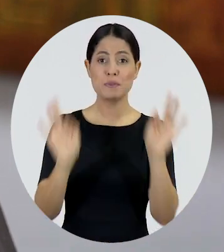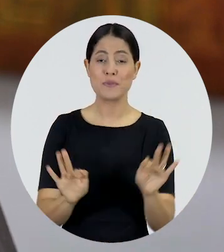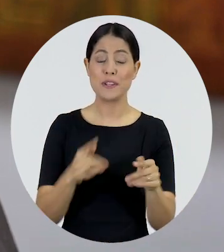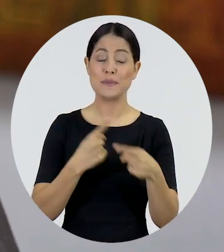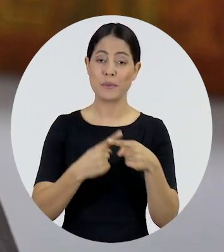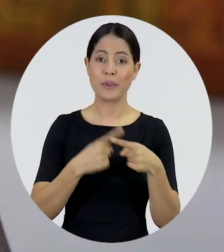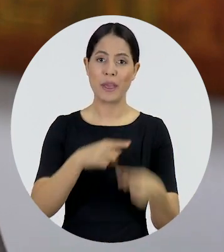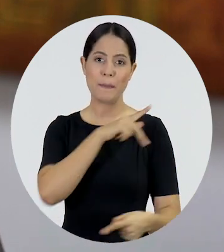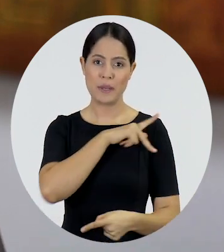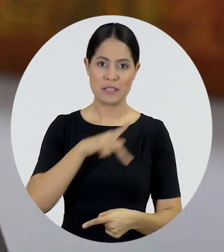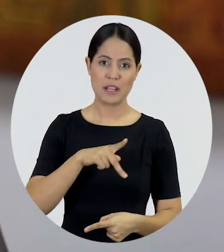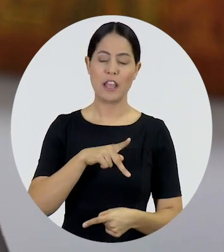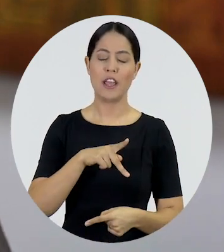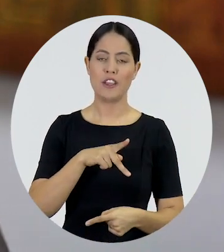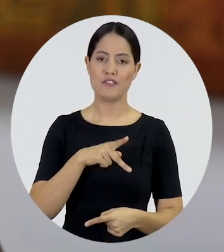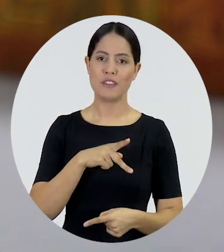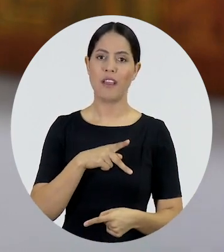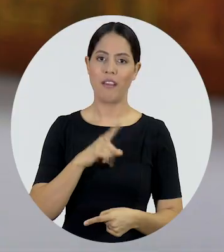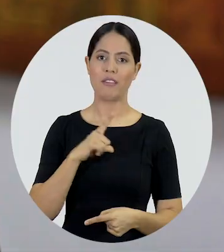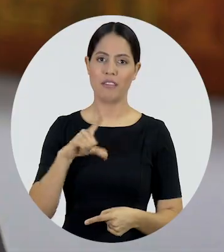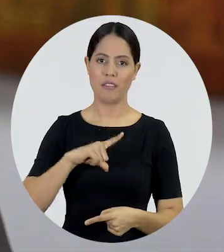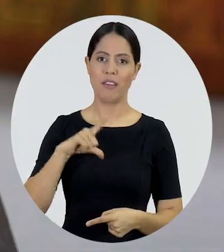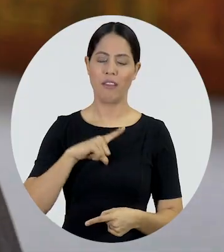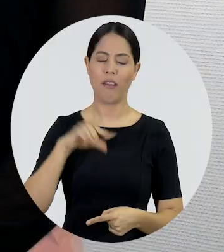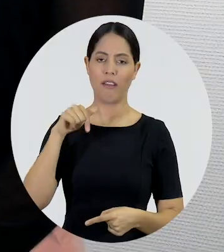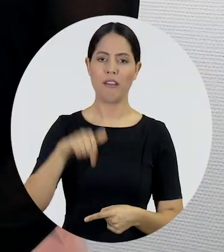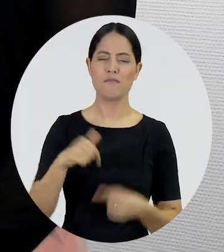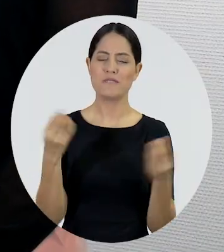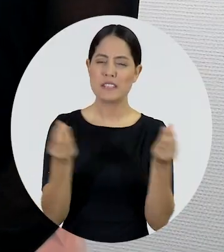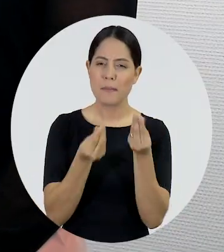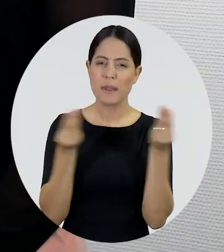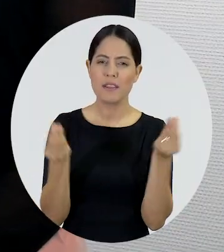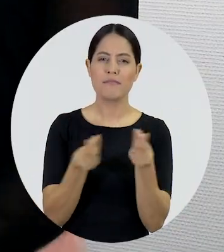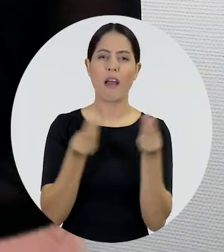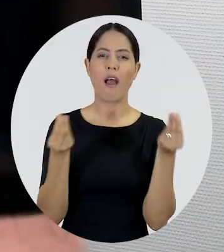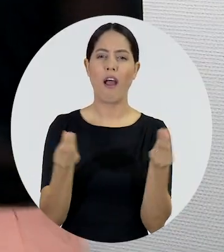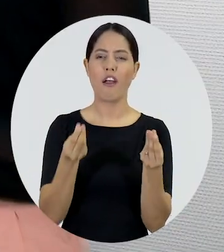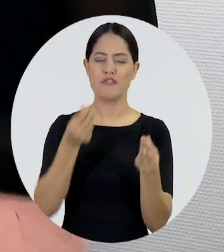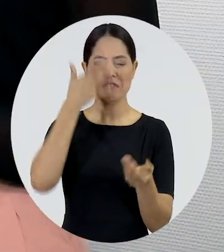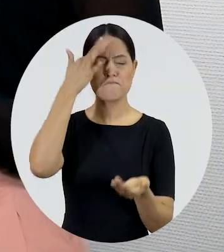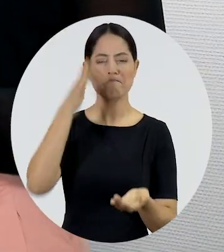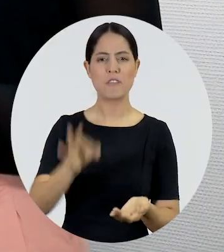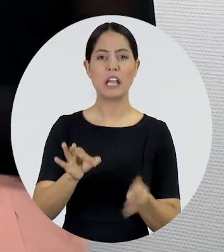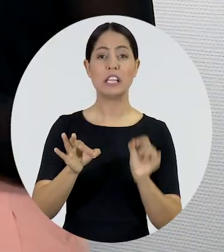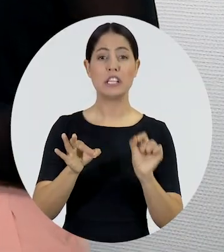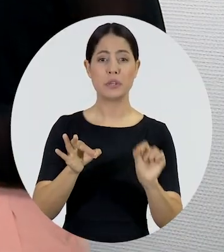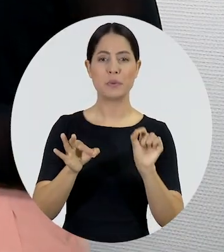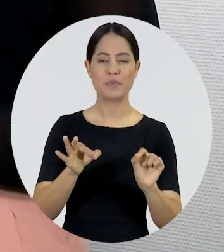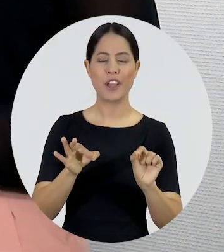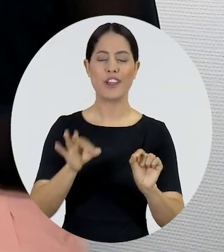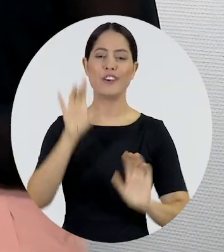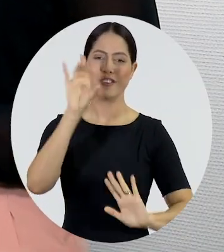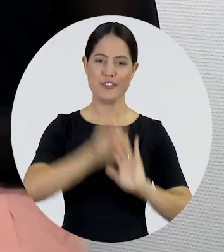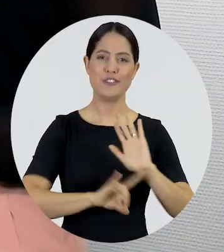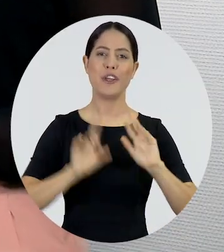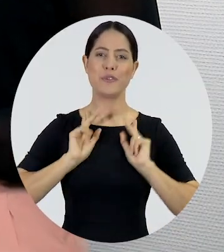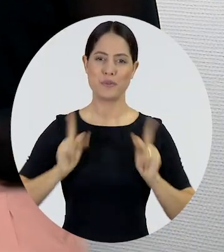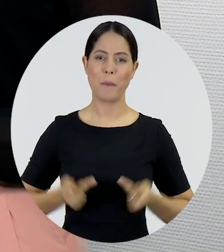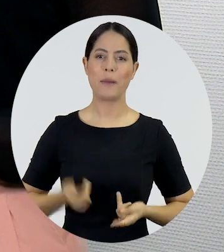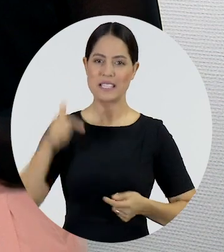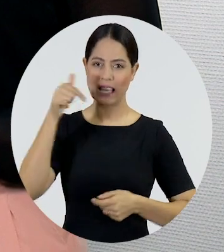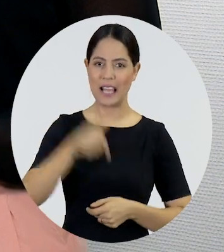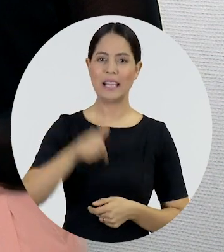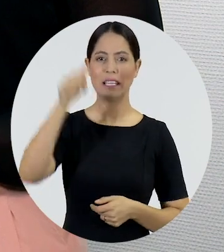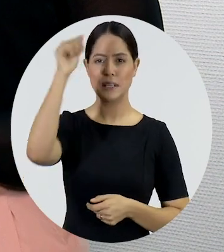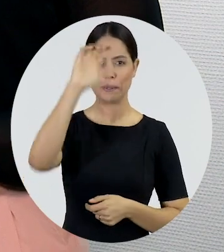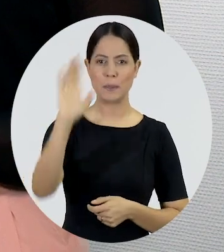ter um presidente e uma sua diretoria com essa sensibilidade, com essa convicção de que os direitos